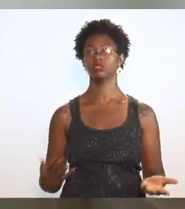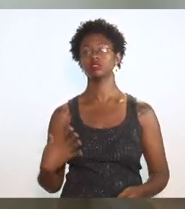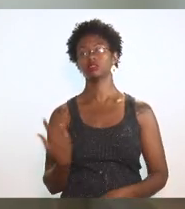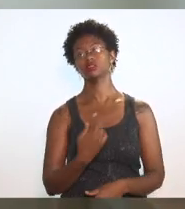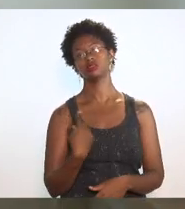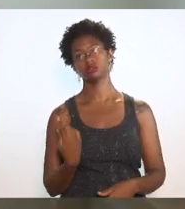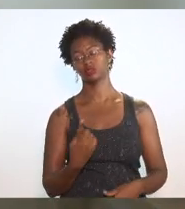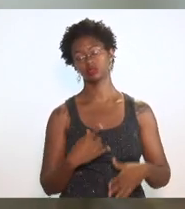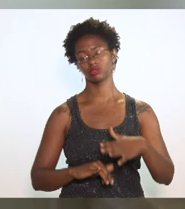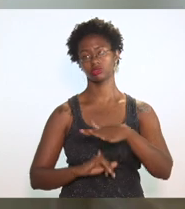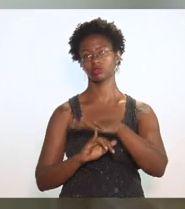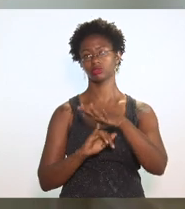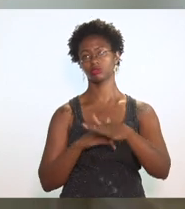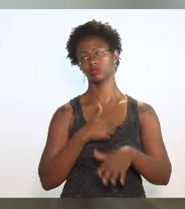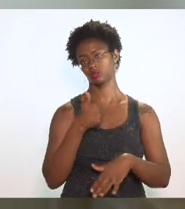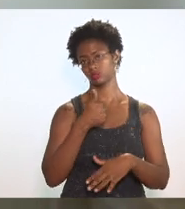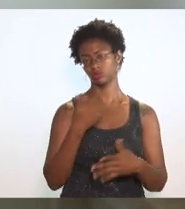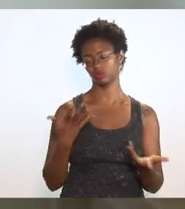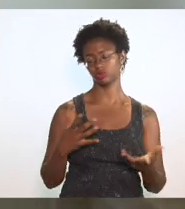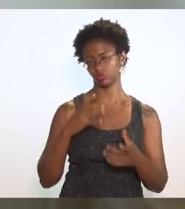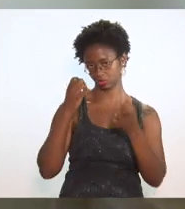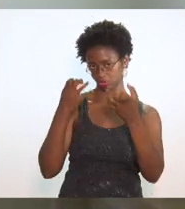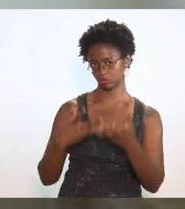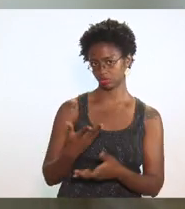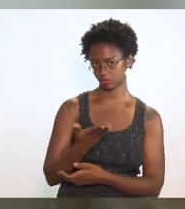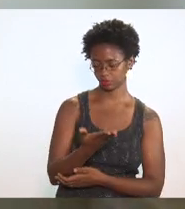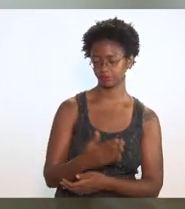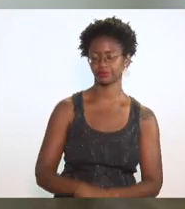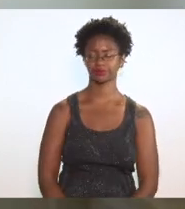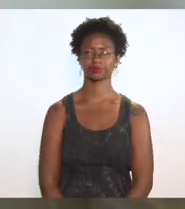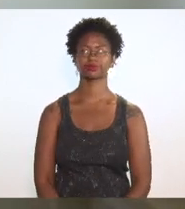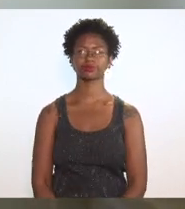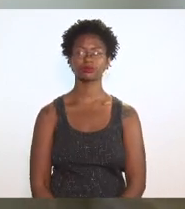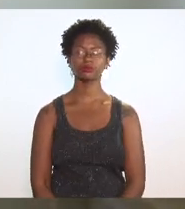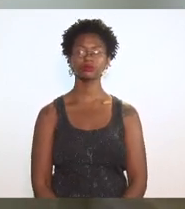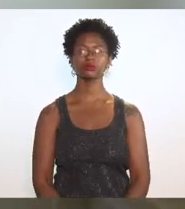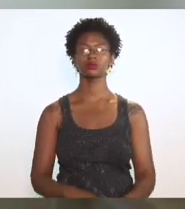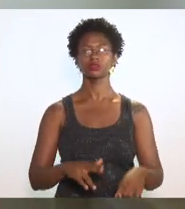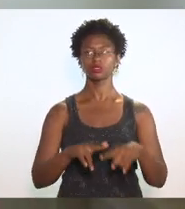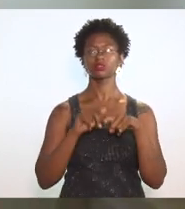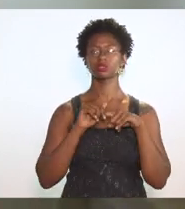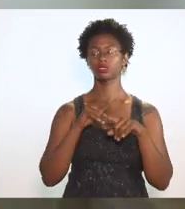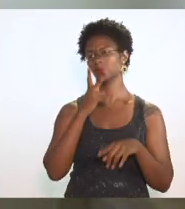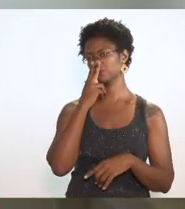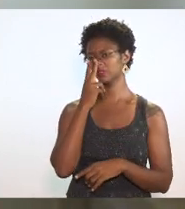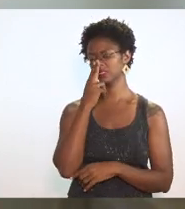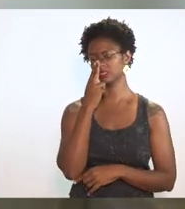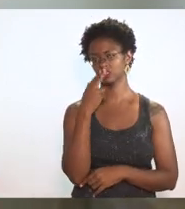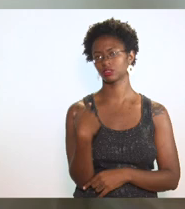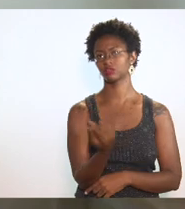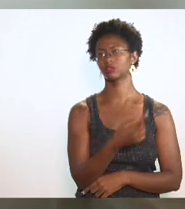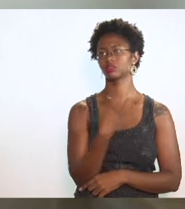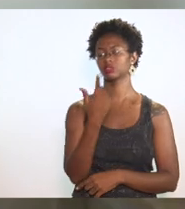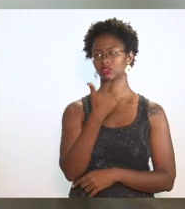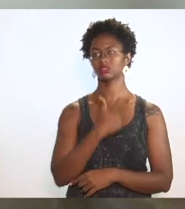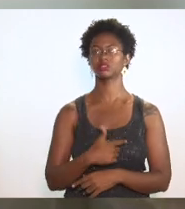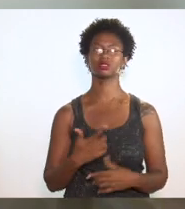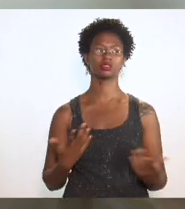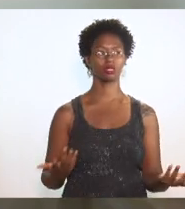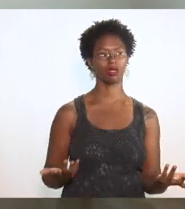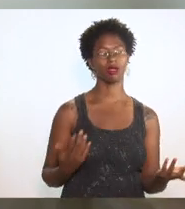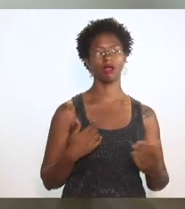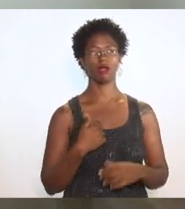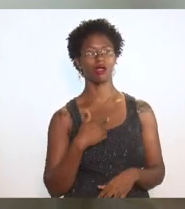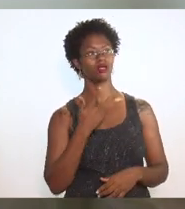então primeiro fazendo essa explicação porque senão a gente vai ficar aí o